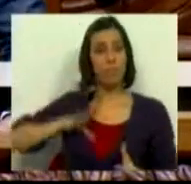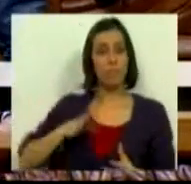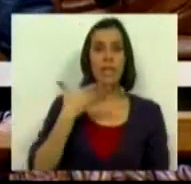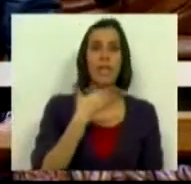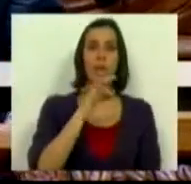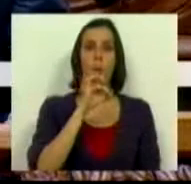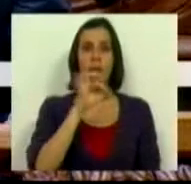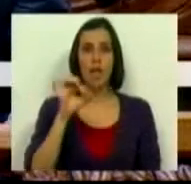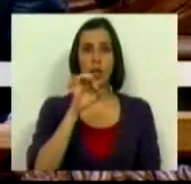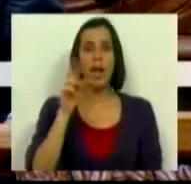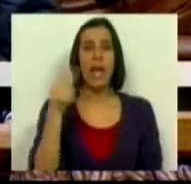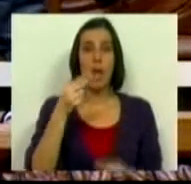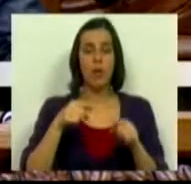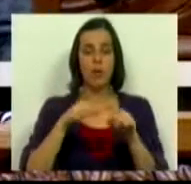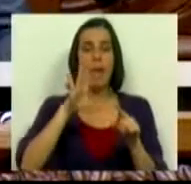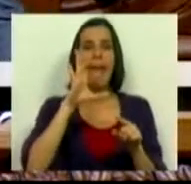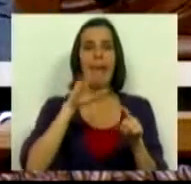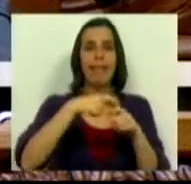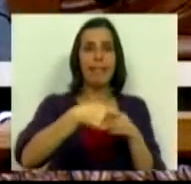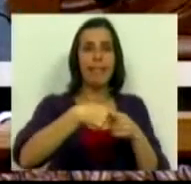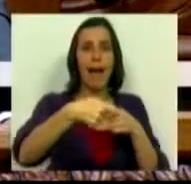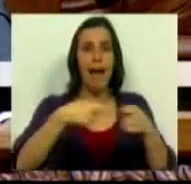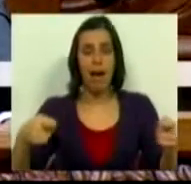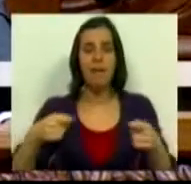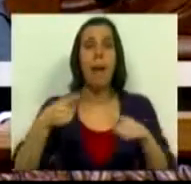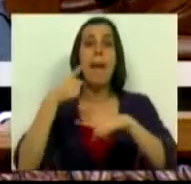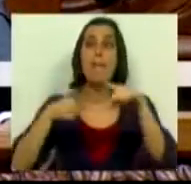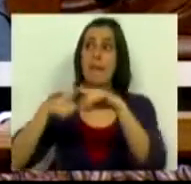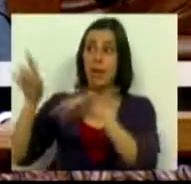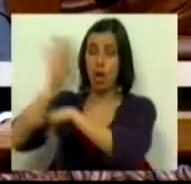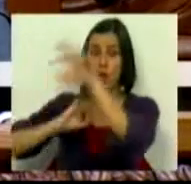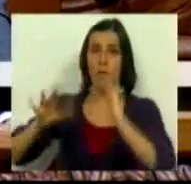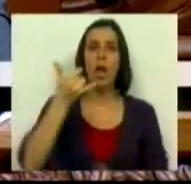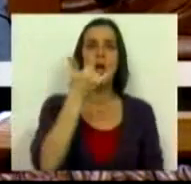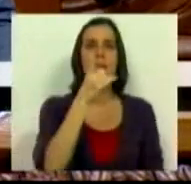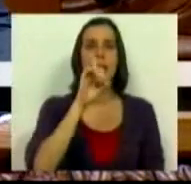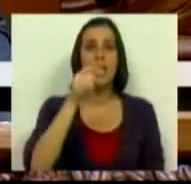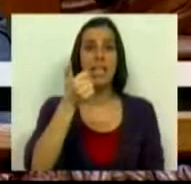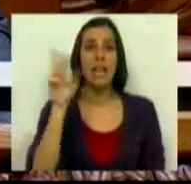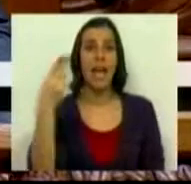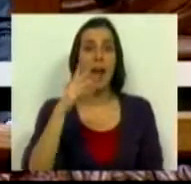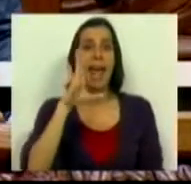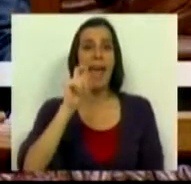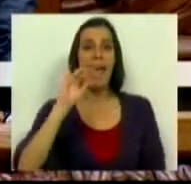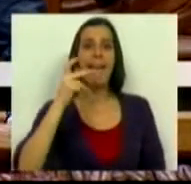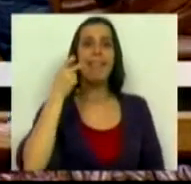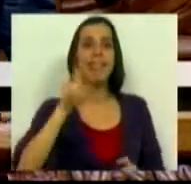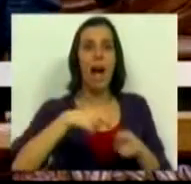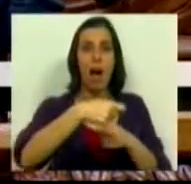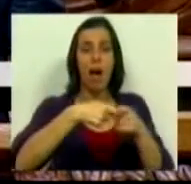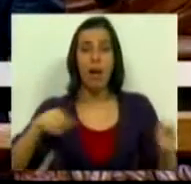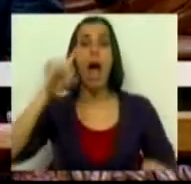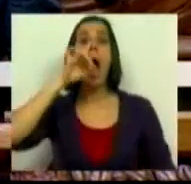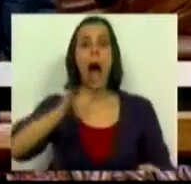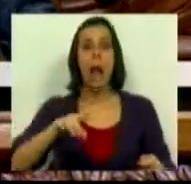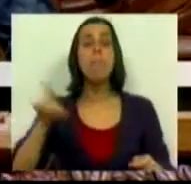188 euros por hectare e a média europeia é de 265 euros por hectare e a